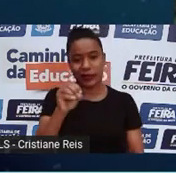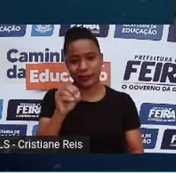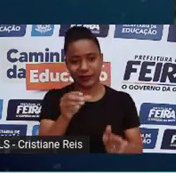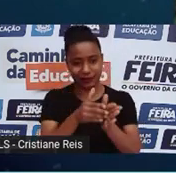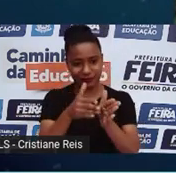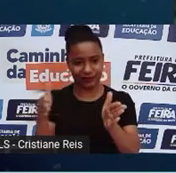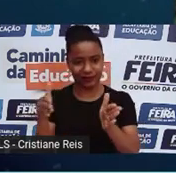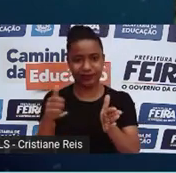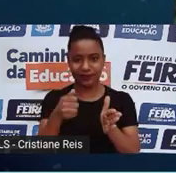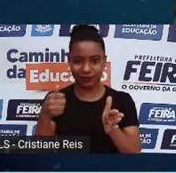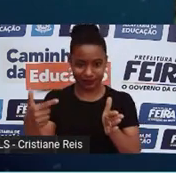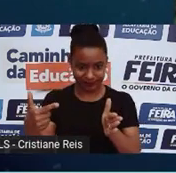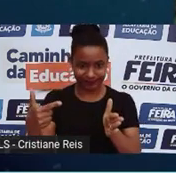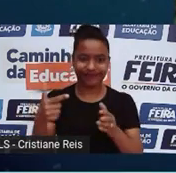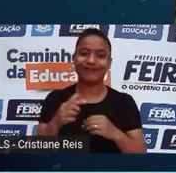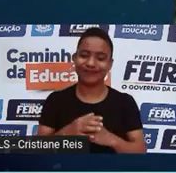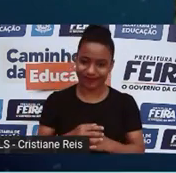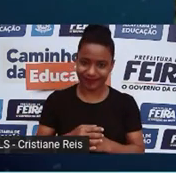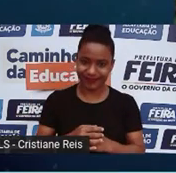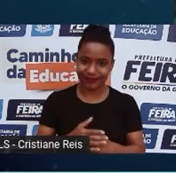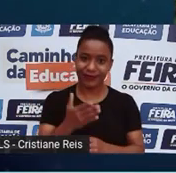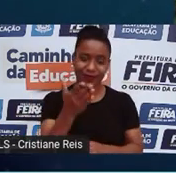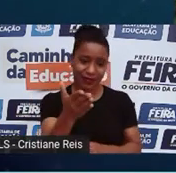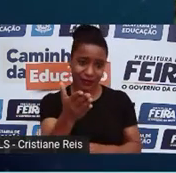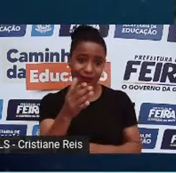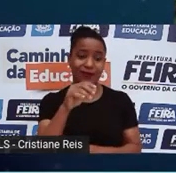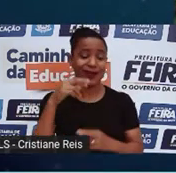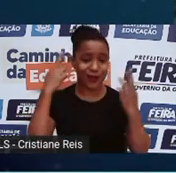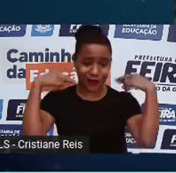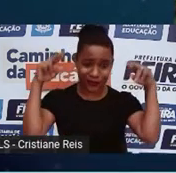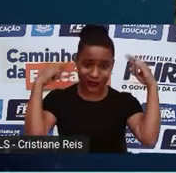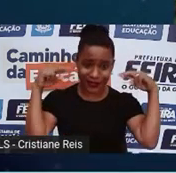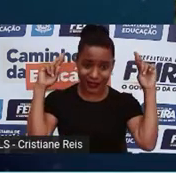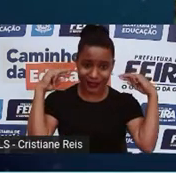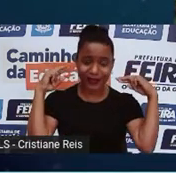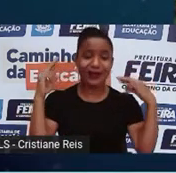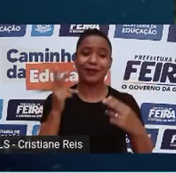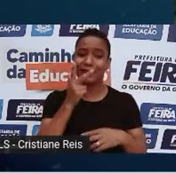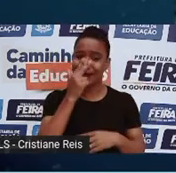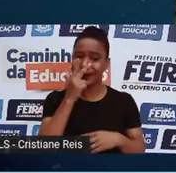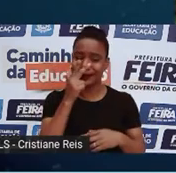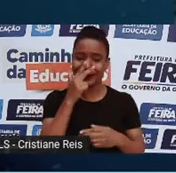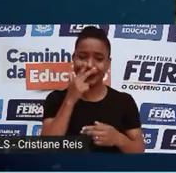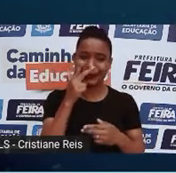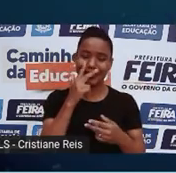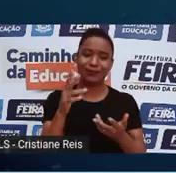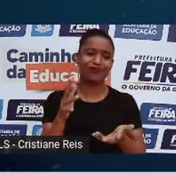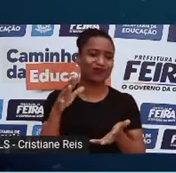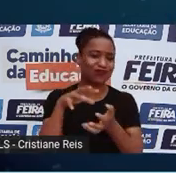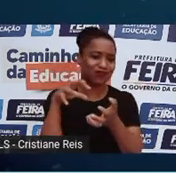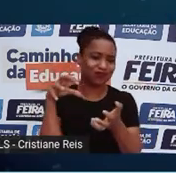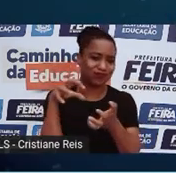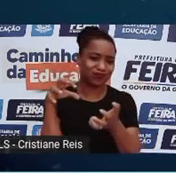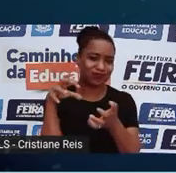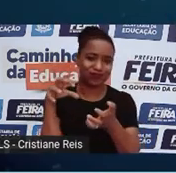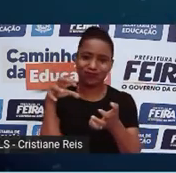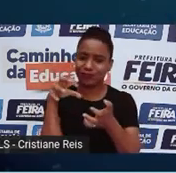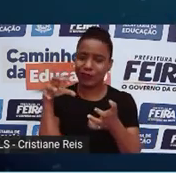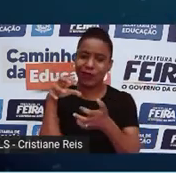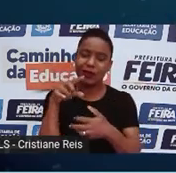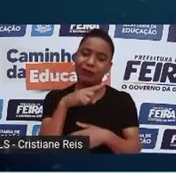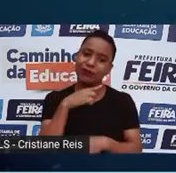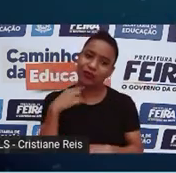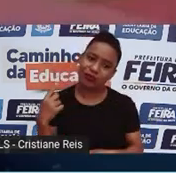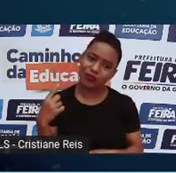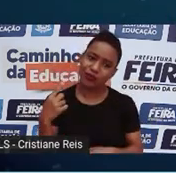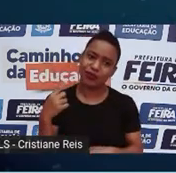ter sofrido de envelhecimento precoce, tendo desenvolvido problemas de artrite. Mas estudos recentes tentaram mostrar que, na verdade,